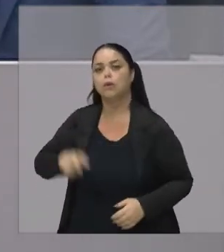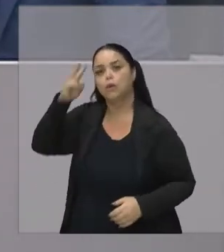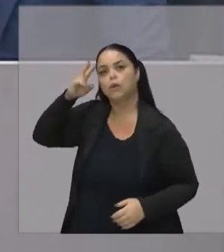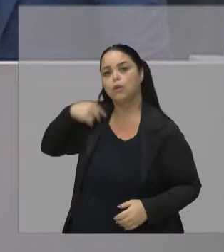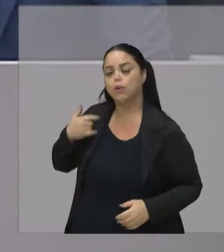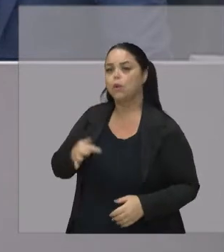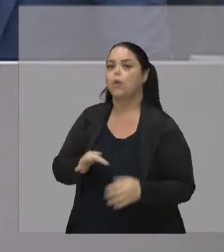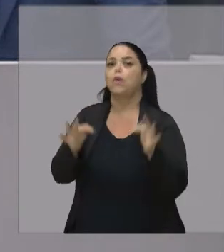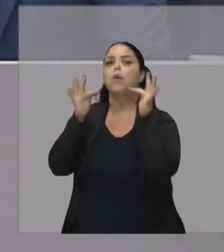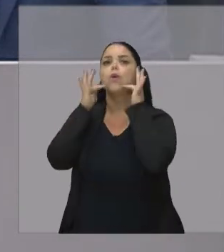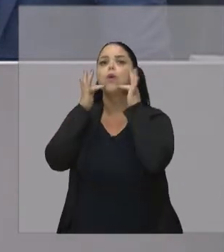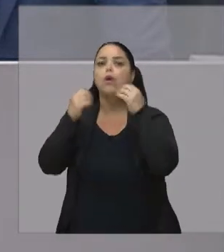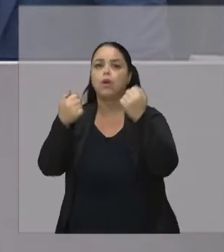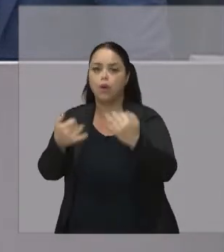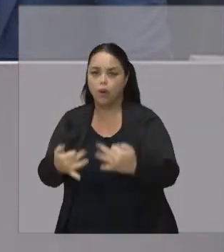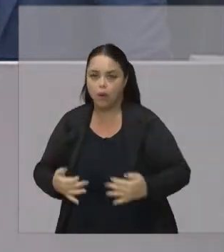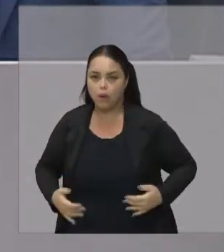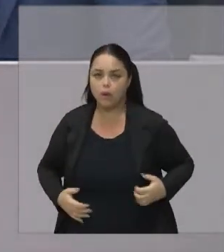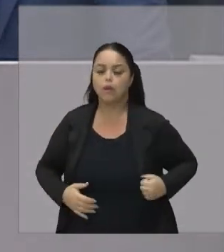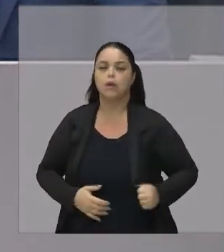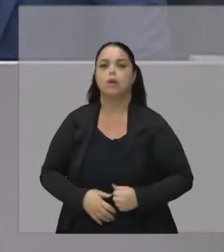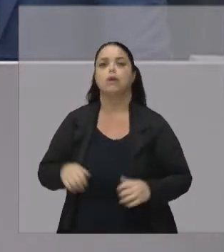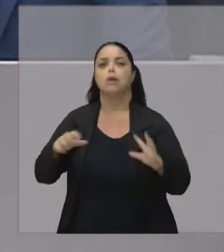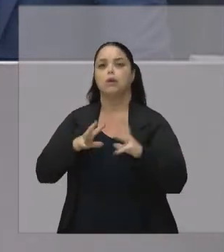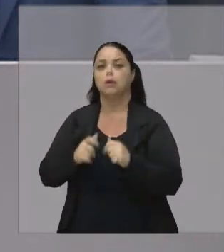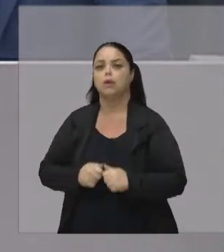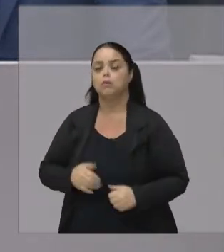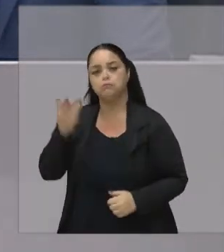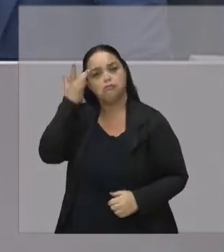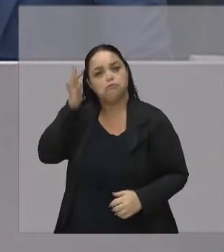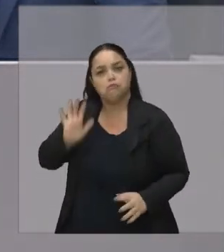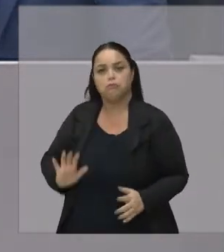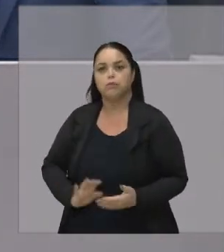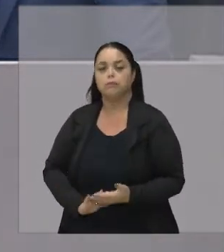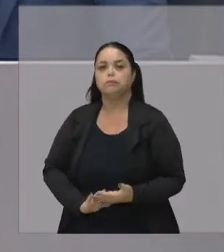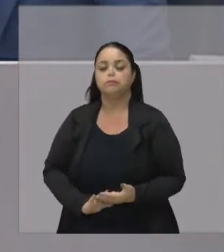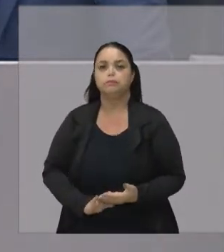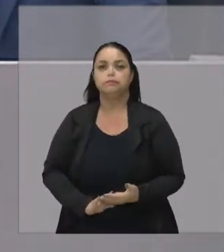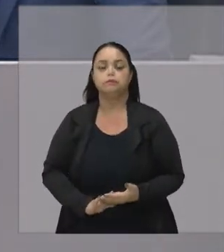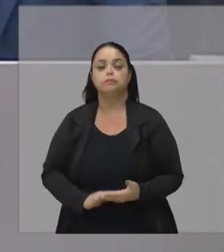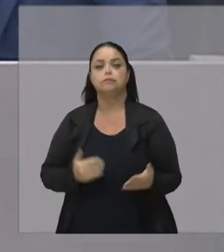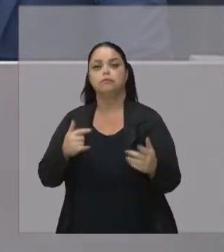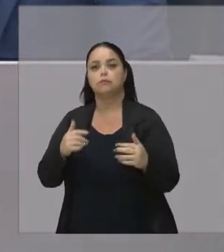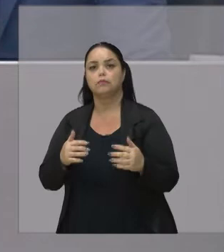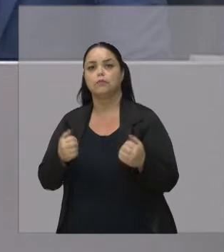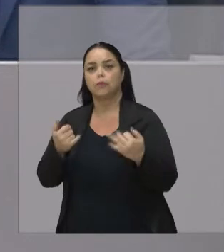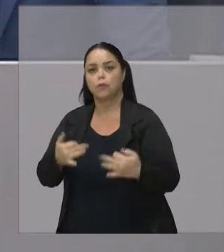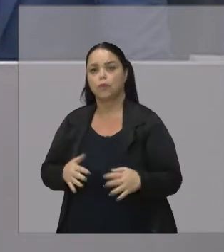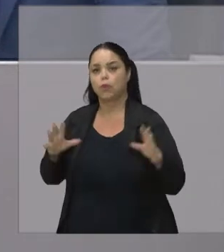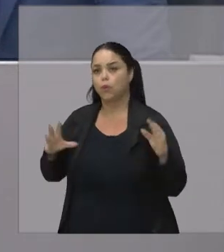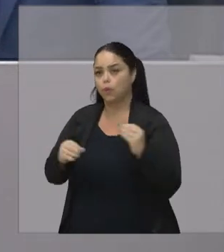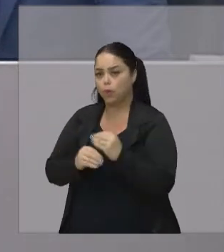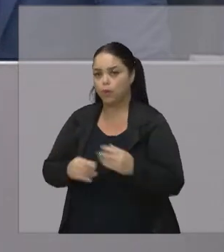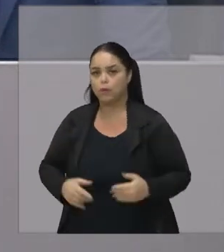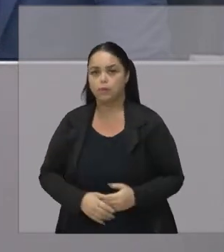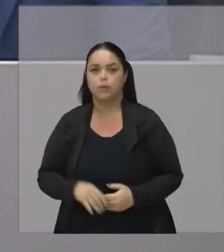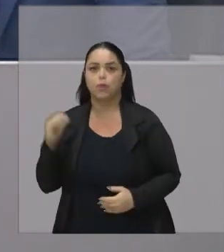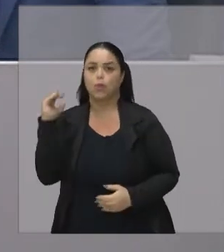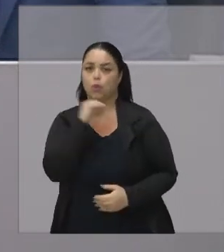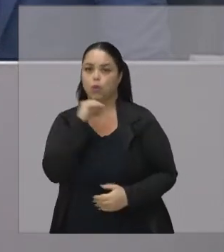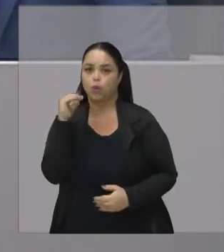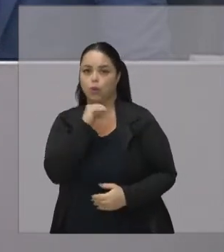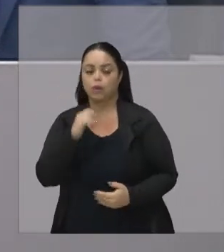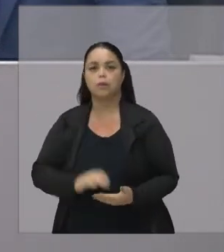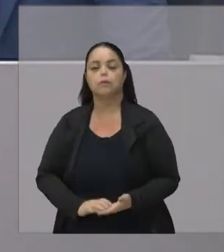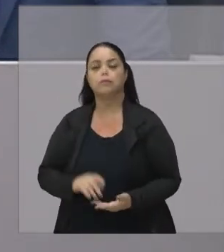meu testemunho E acho que a grande maioria Aqui não sabe Eu vou comentar Rapidamente Vou resumir Rapidamente